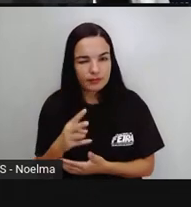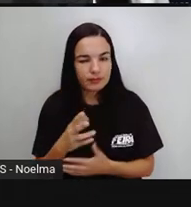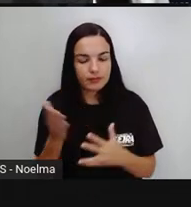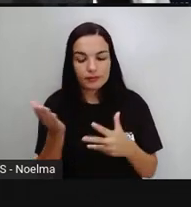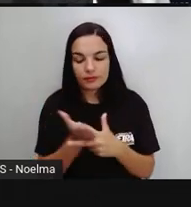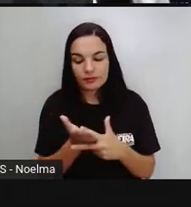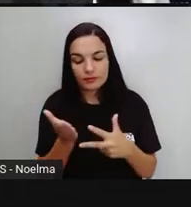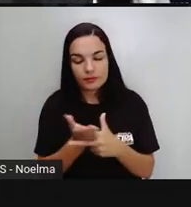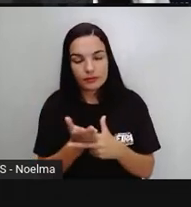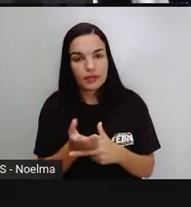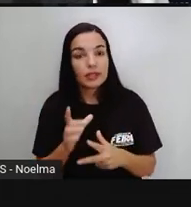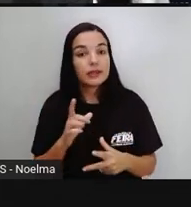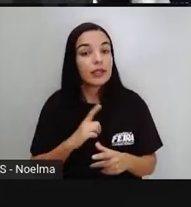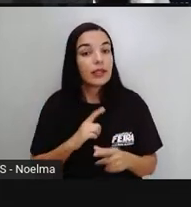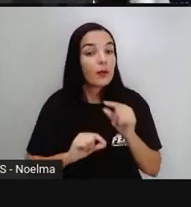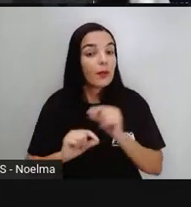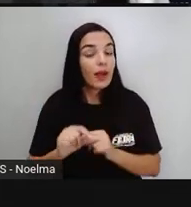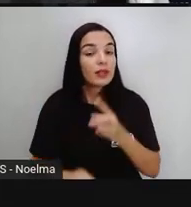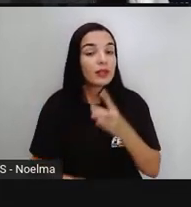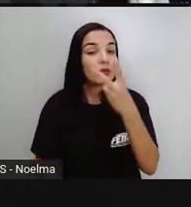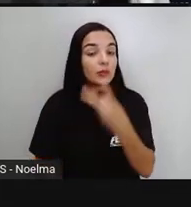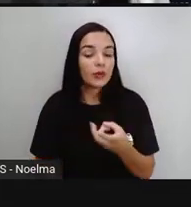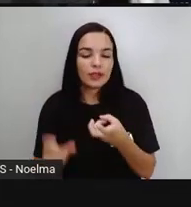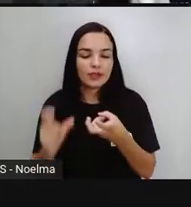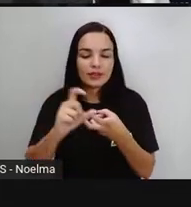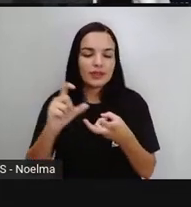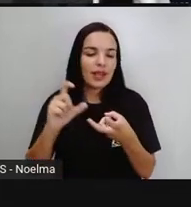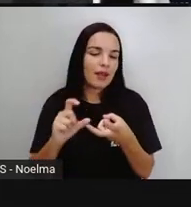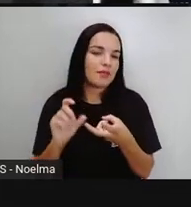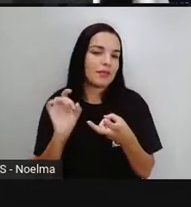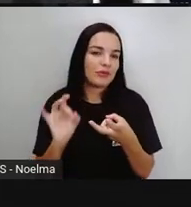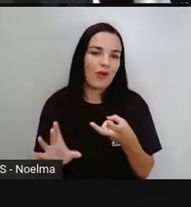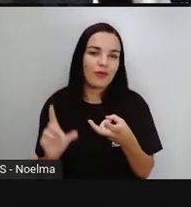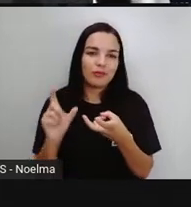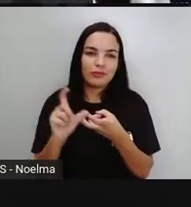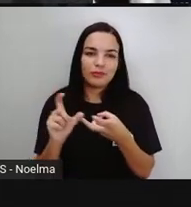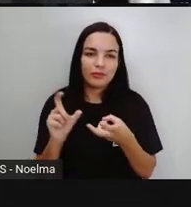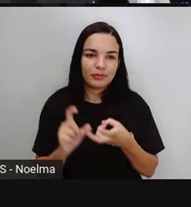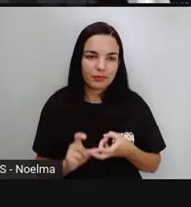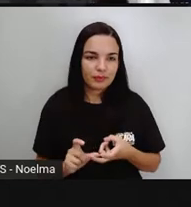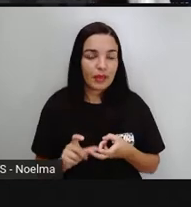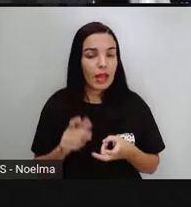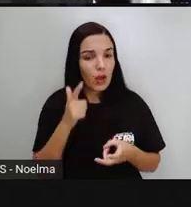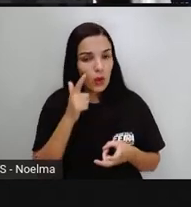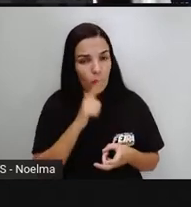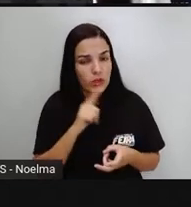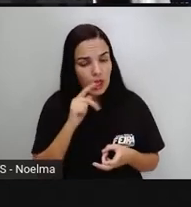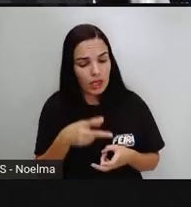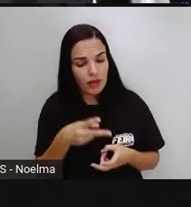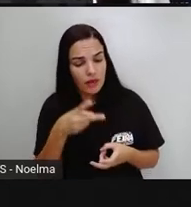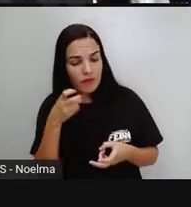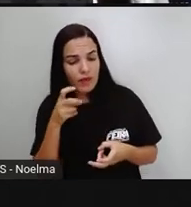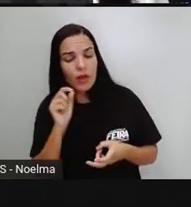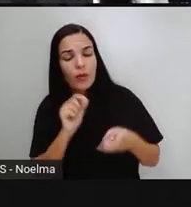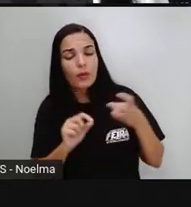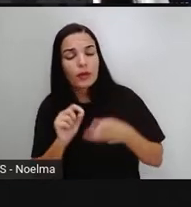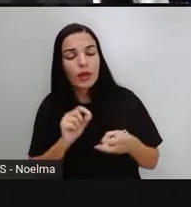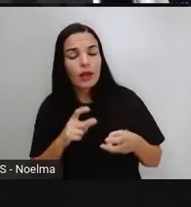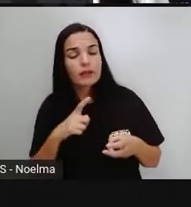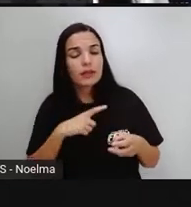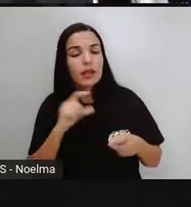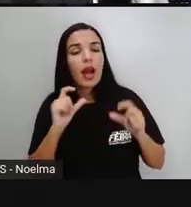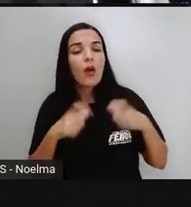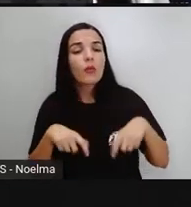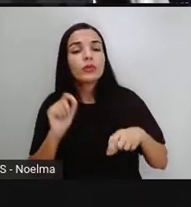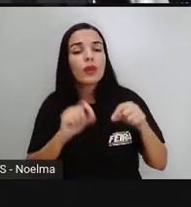são palavras de sílabas, porque possuem duas sílabas. E a gente consegue identificar aí que a sílaba tônica